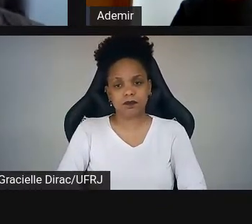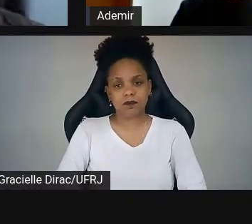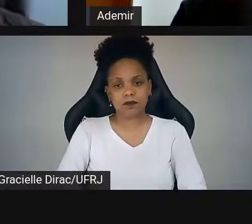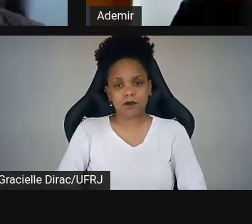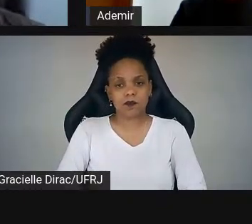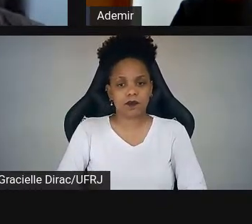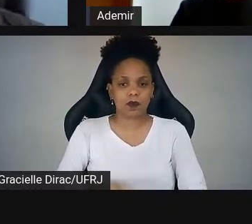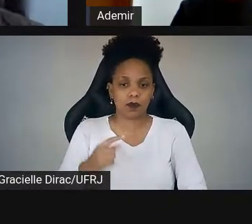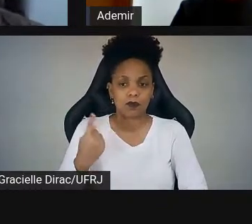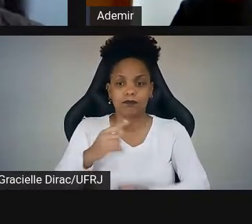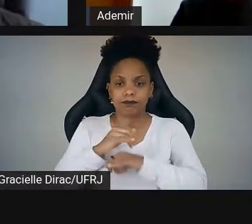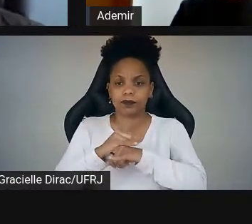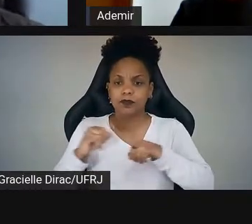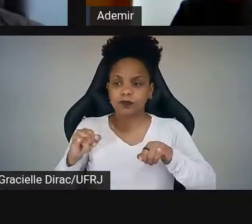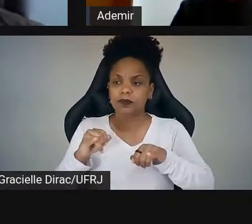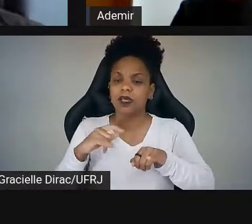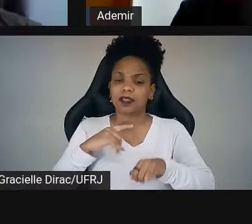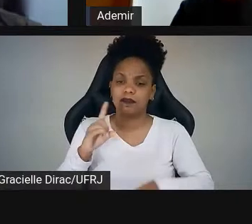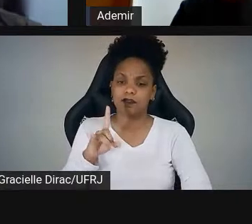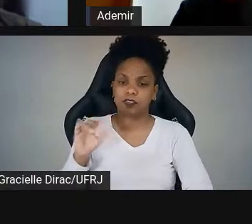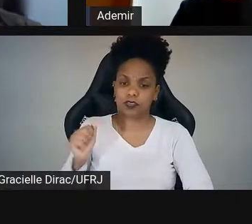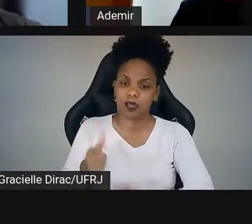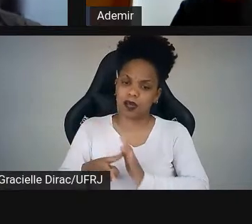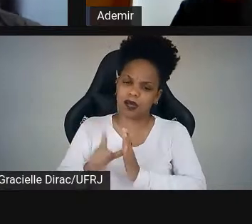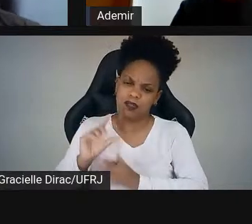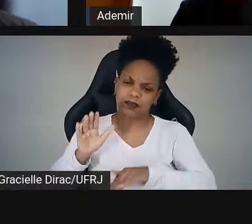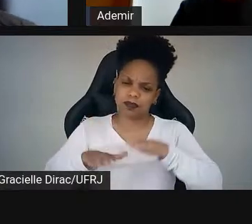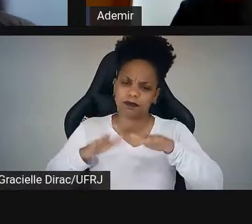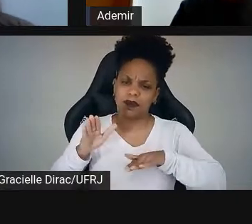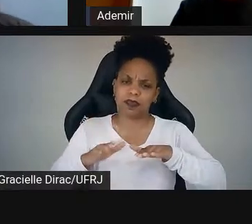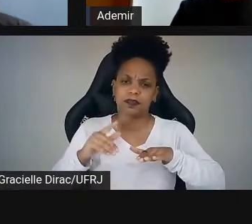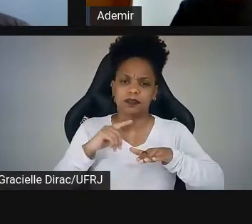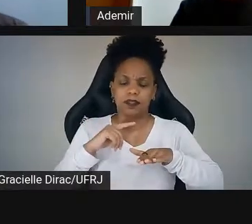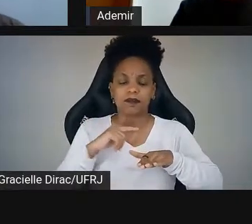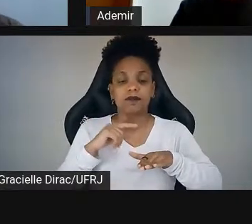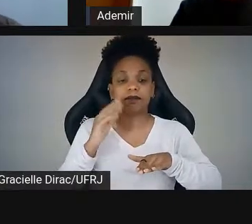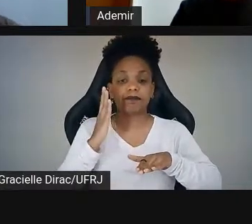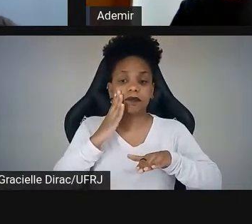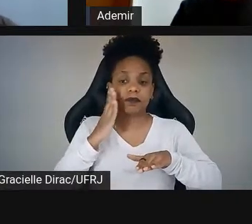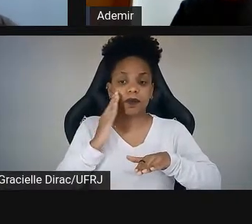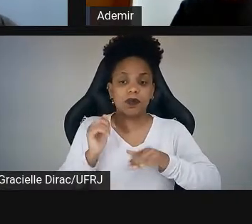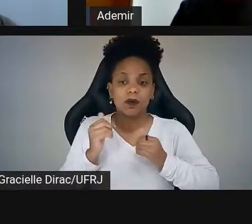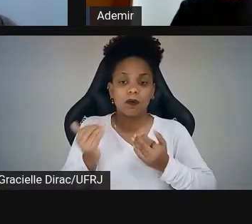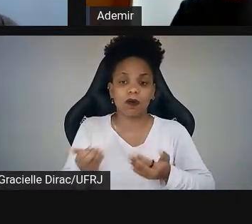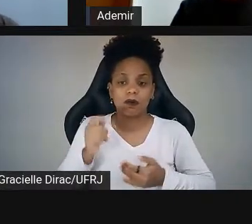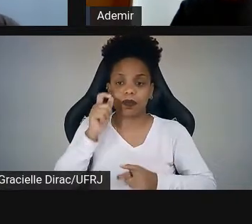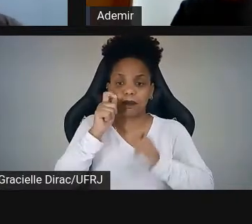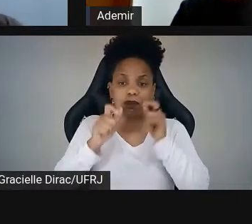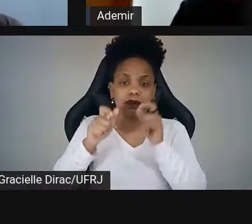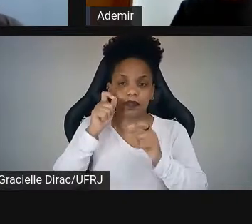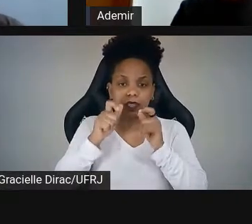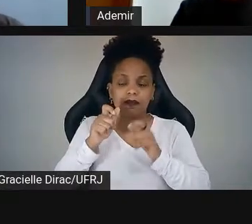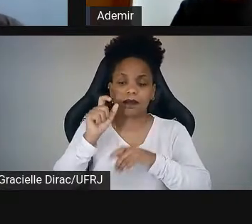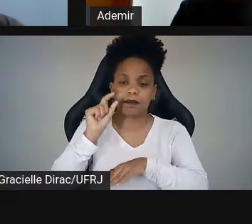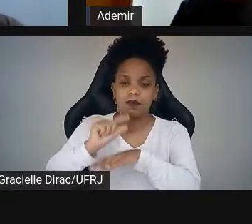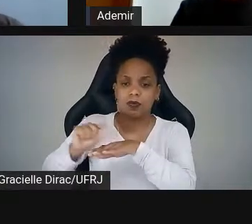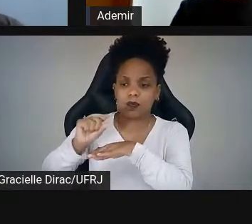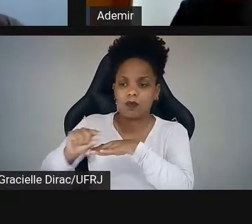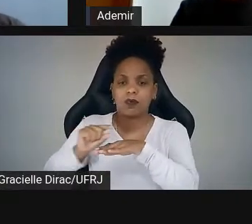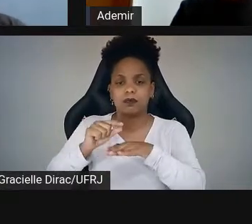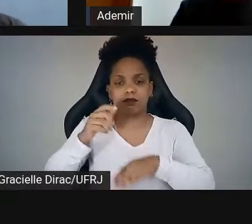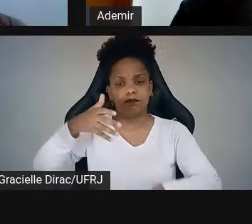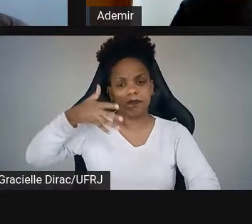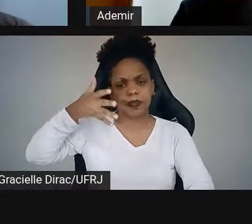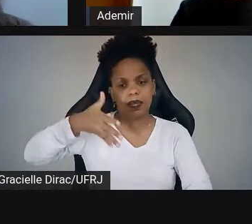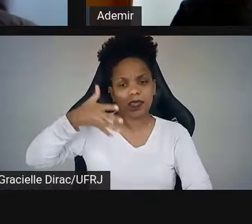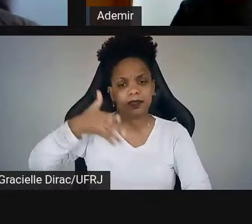anuncia a data, ou até mesmo antes de anunciar a data, a gente geralmente faz essa sondagem, né? De quais são os interesses por minicursos, palestras que os nossos alunos